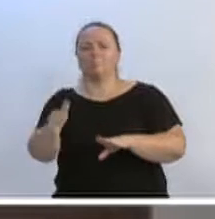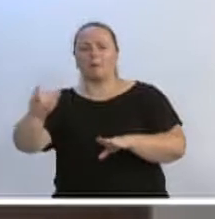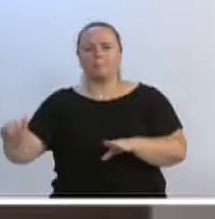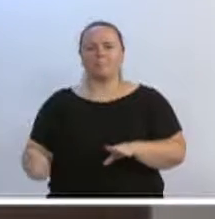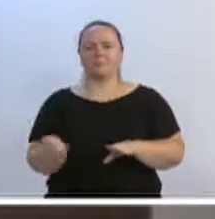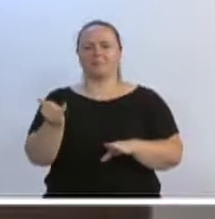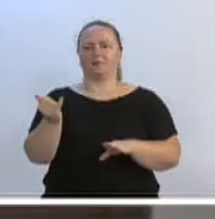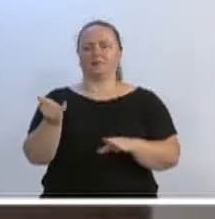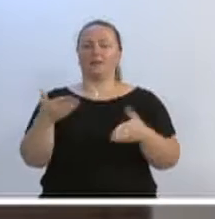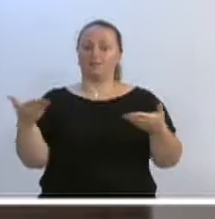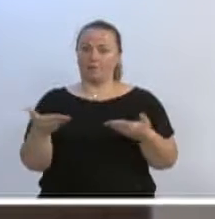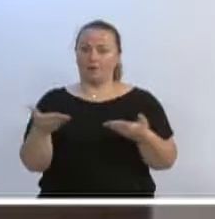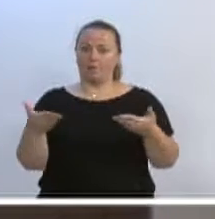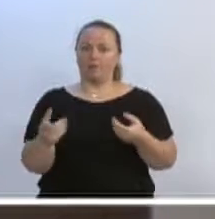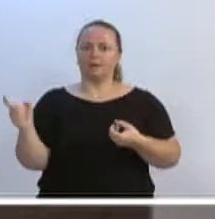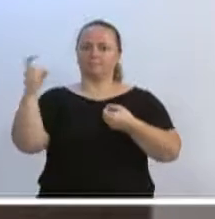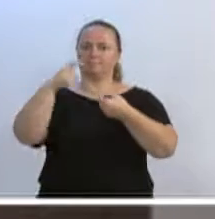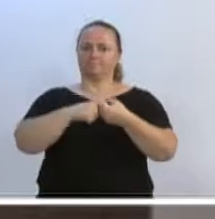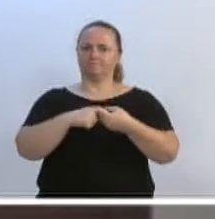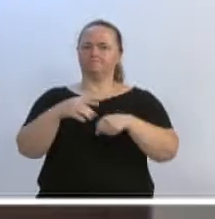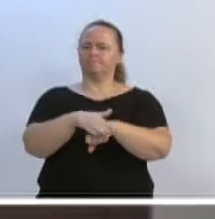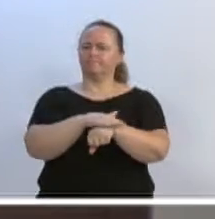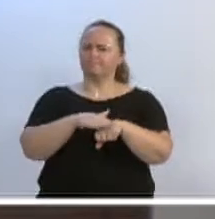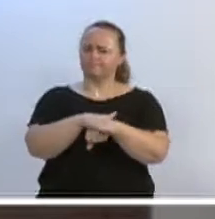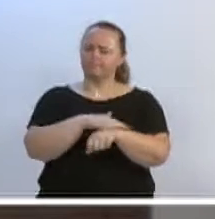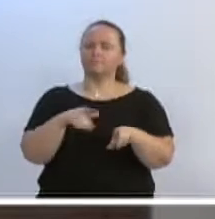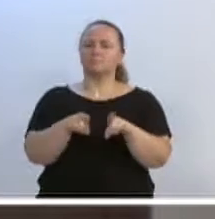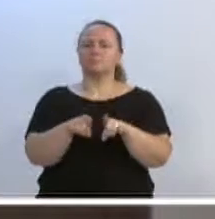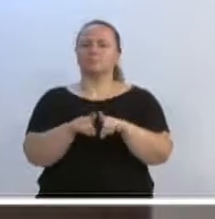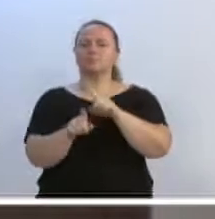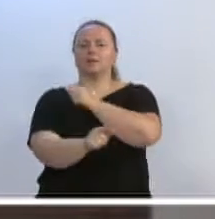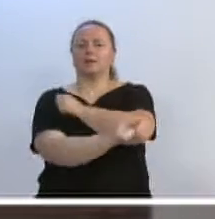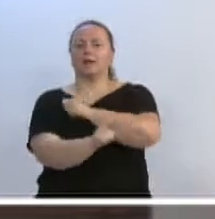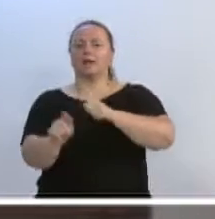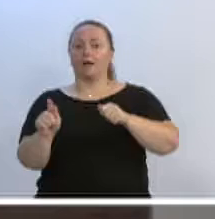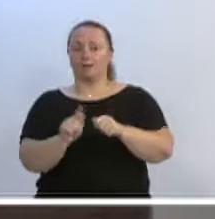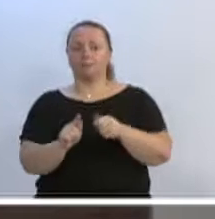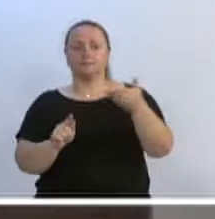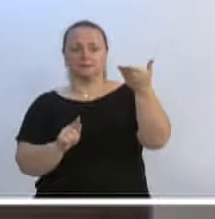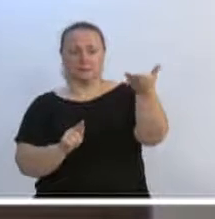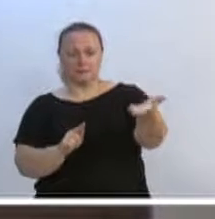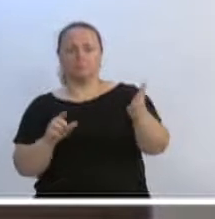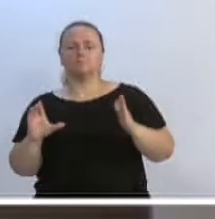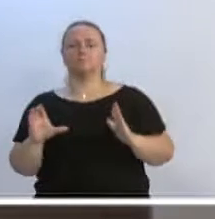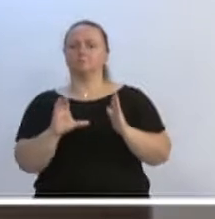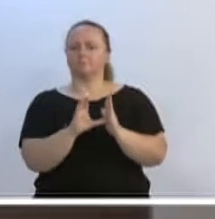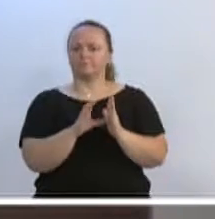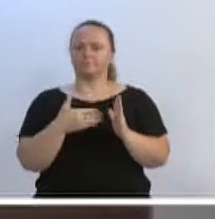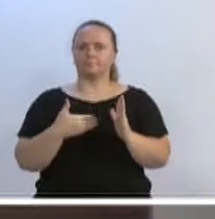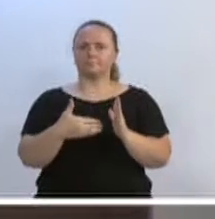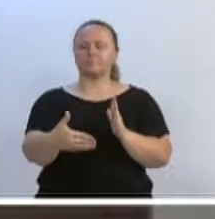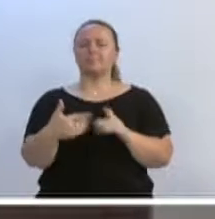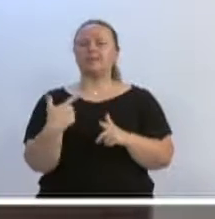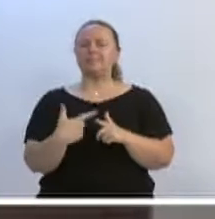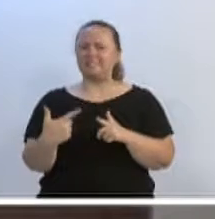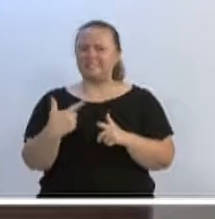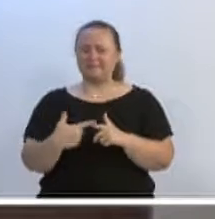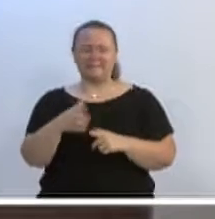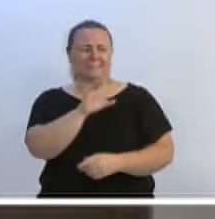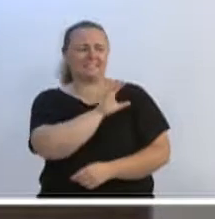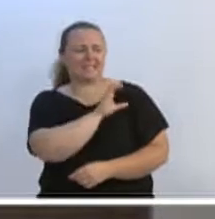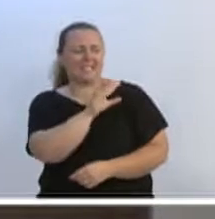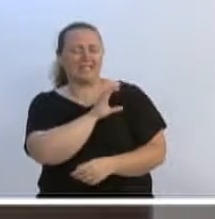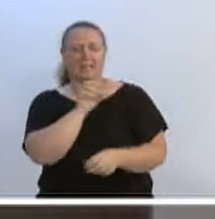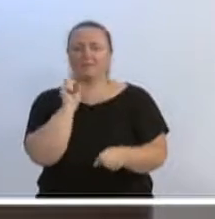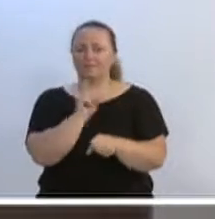agora, nessa parceria, essa conversa, inclusive lá no Garcia, vereador, que caminha, lá no Garcia, que é um grande problema de CI, de vaga na